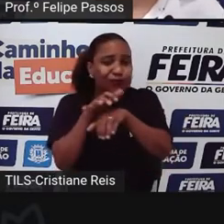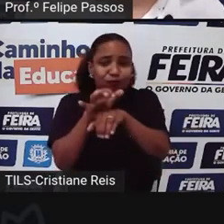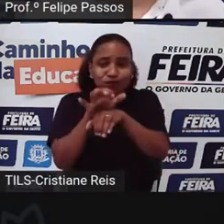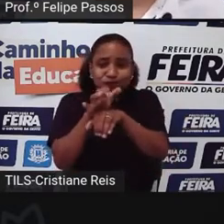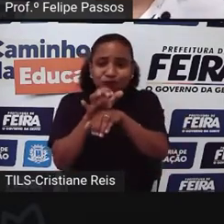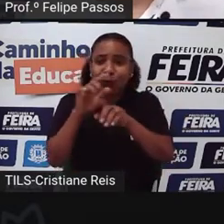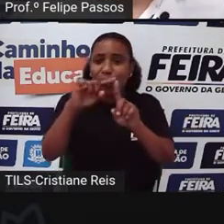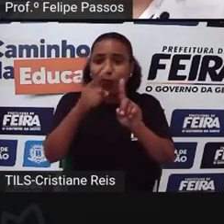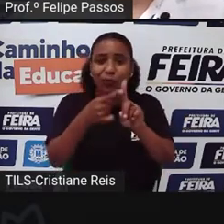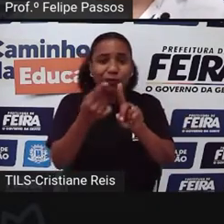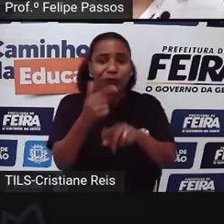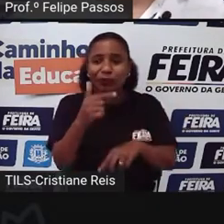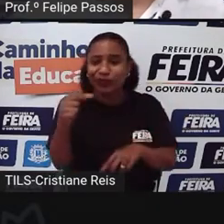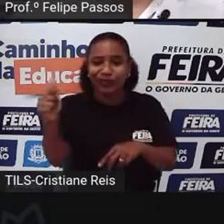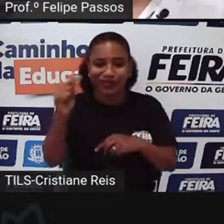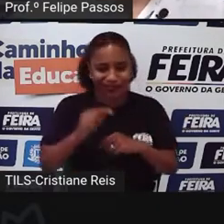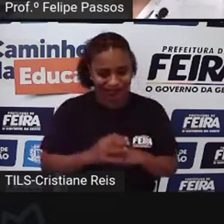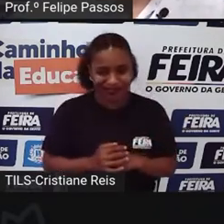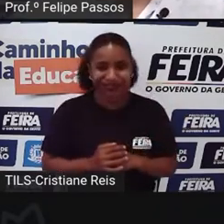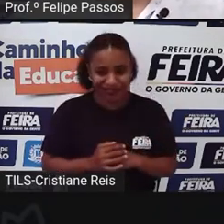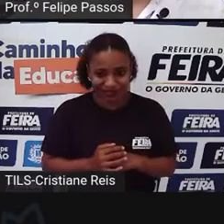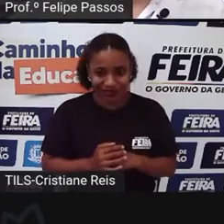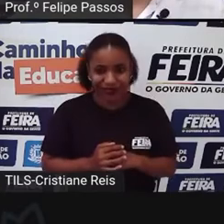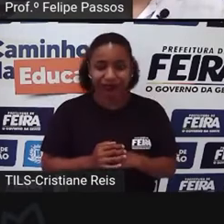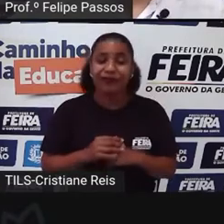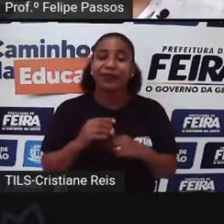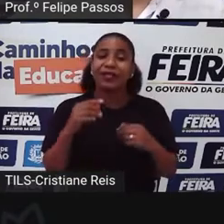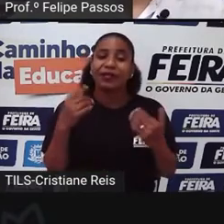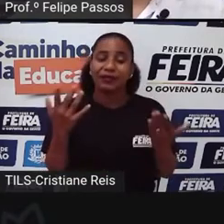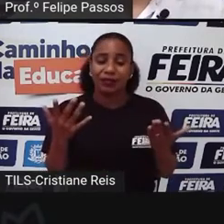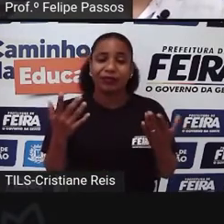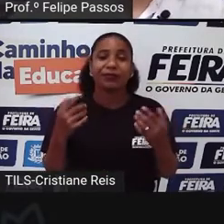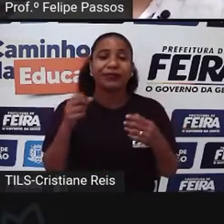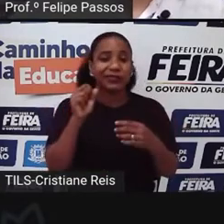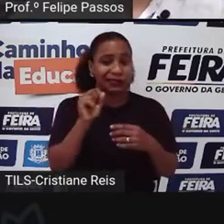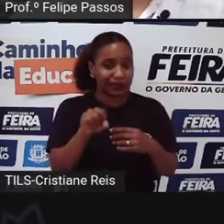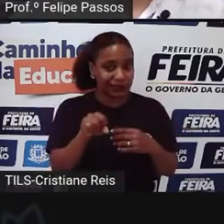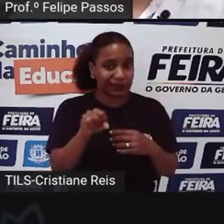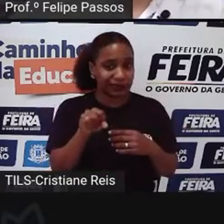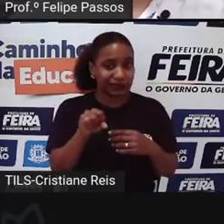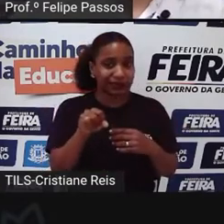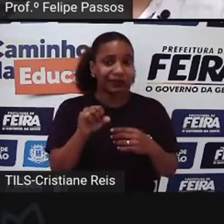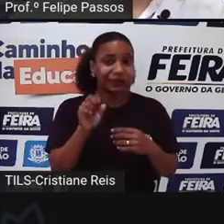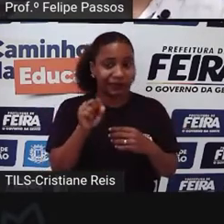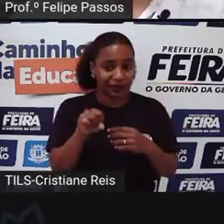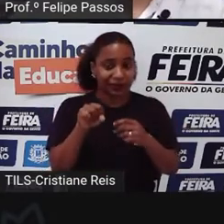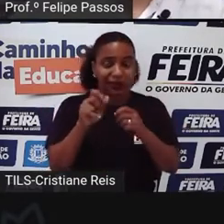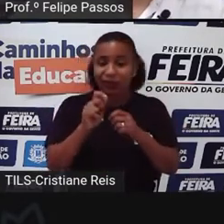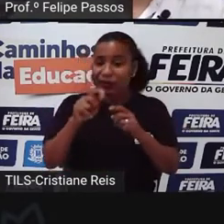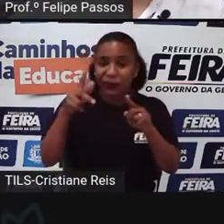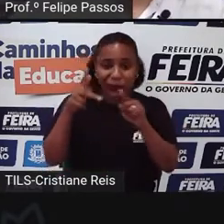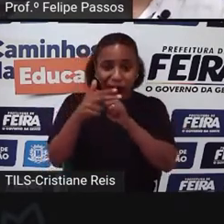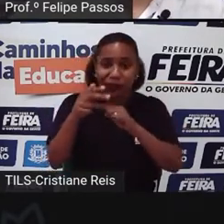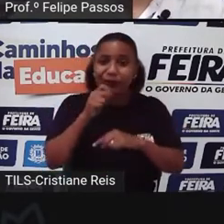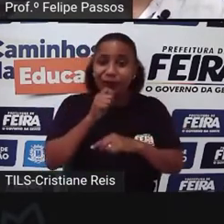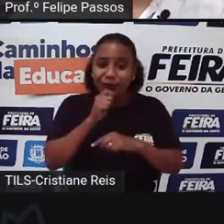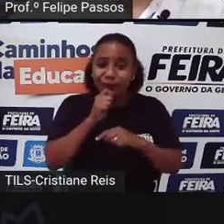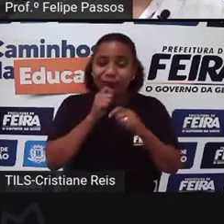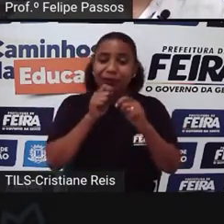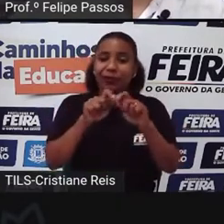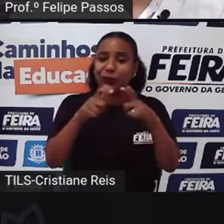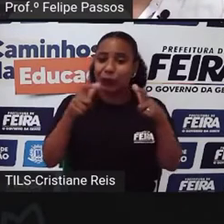controle A respeito disso A coisa tem de aumentar Para você ter uma ideia De matemática Vou ver se eu consigo Parar aqui